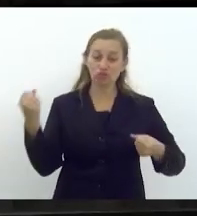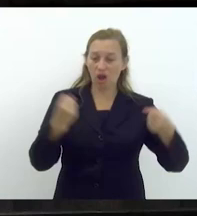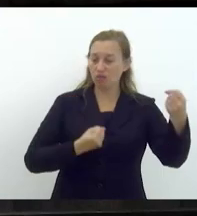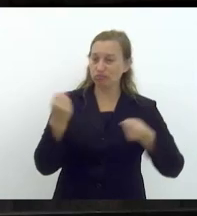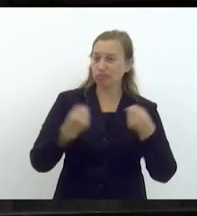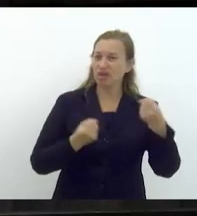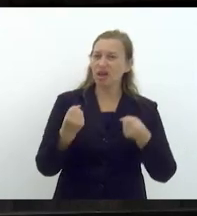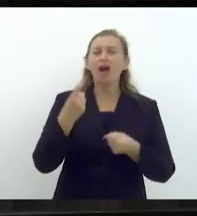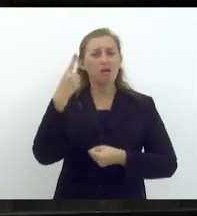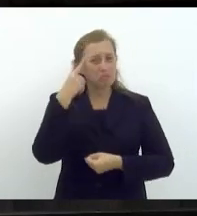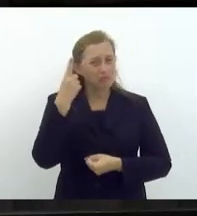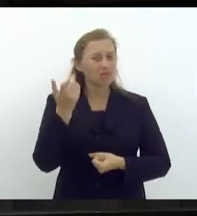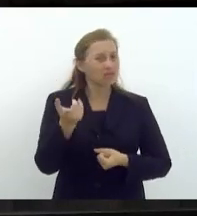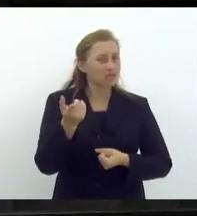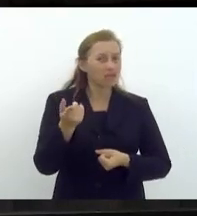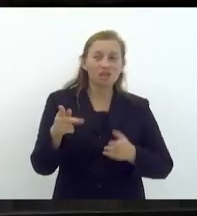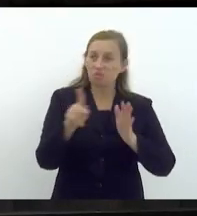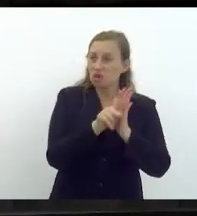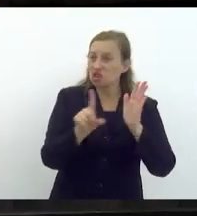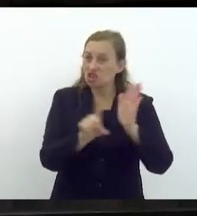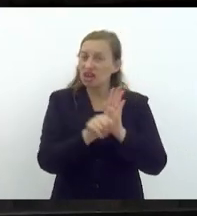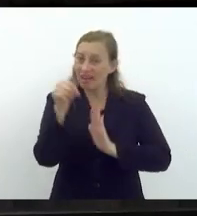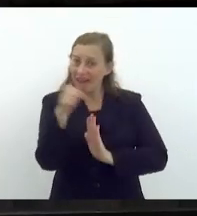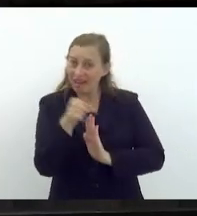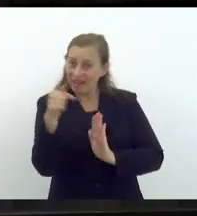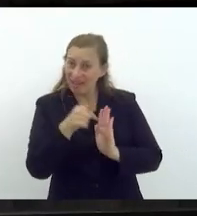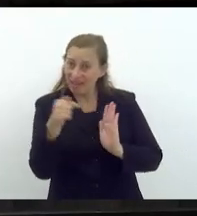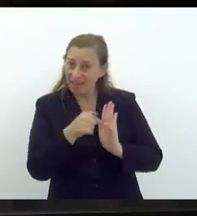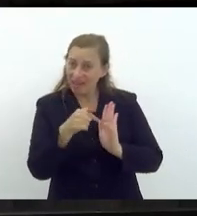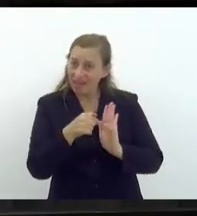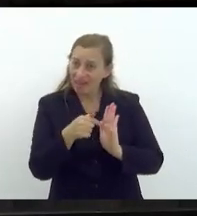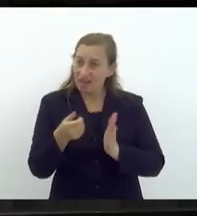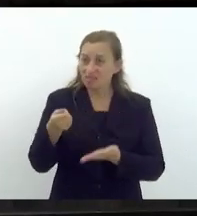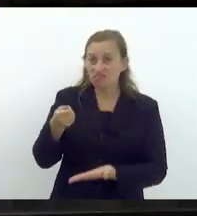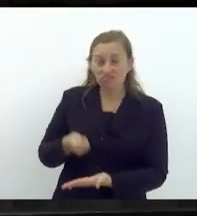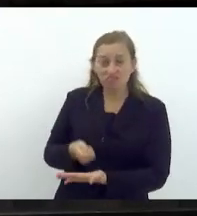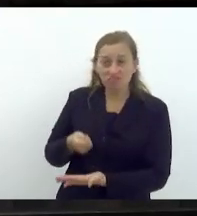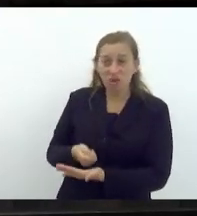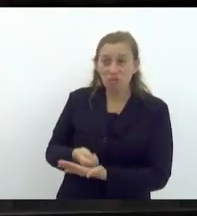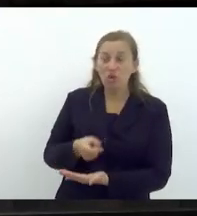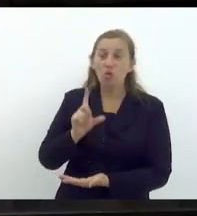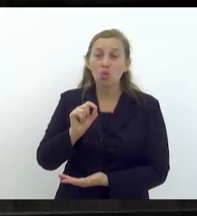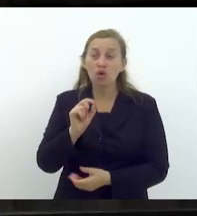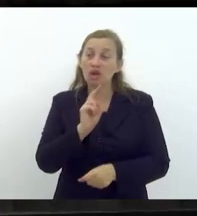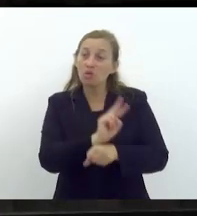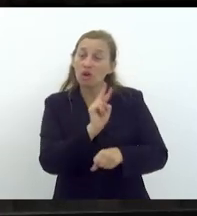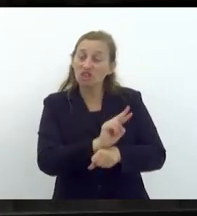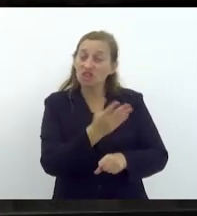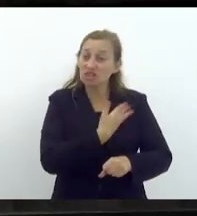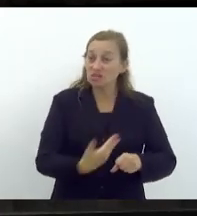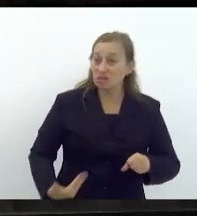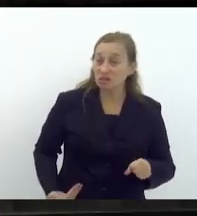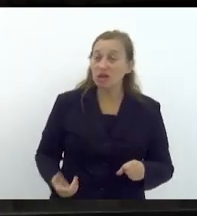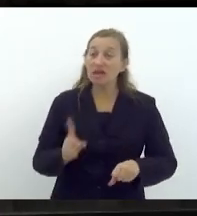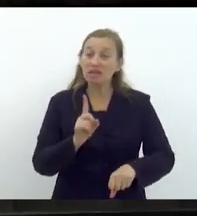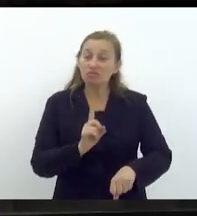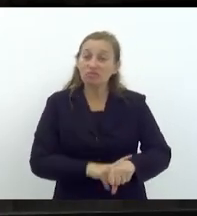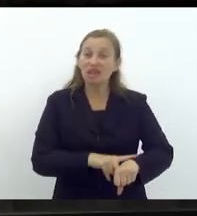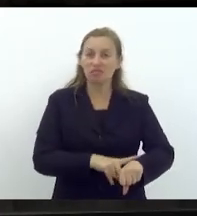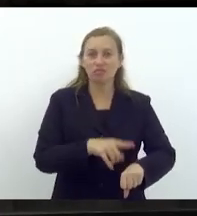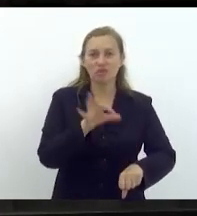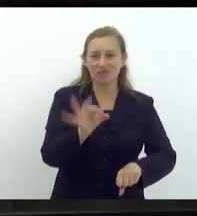Então, esse projeto de lei aqui, ele determina que o agente de segurança pública tenha um tempo há